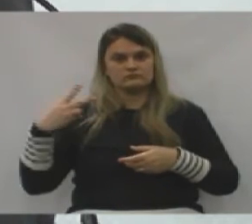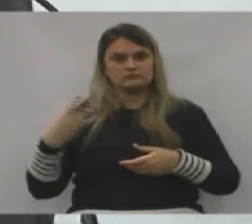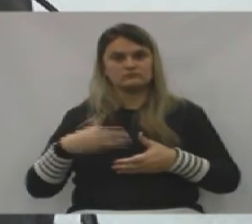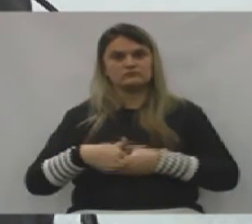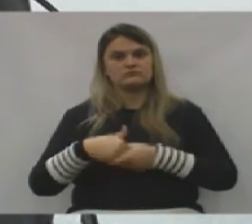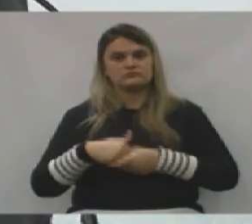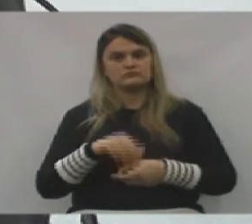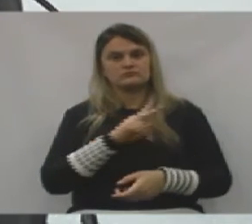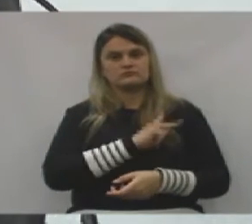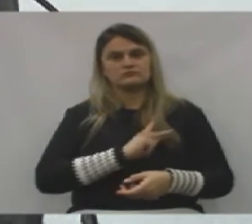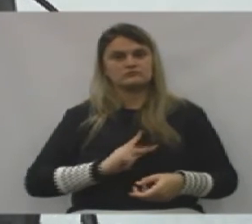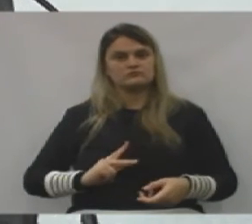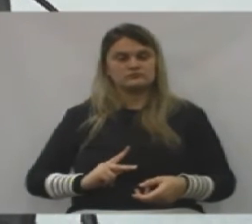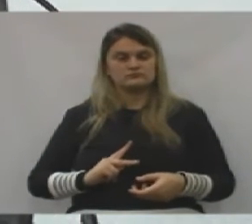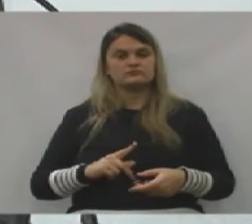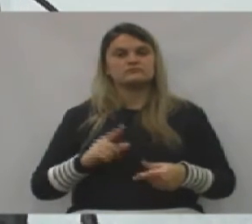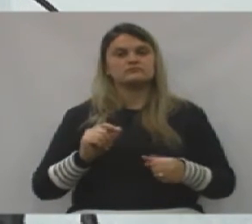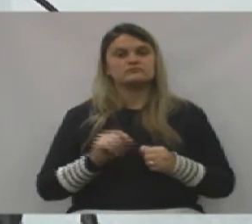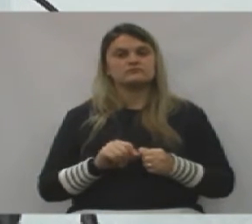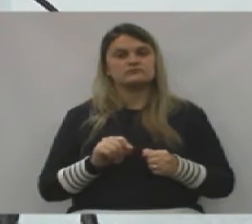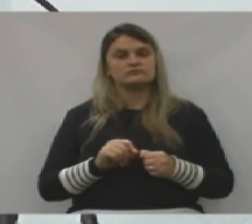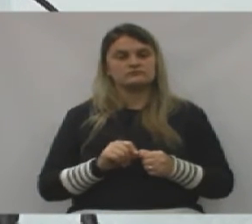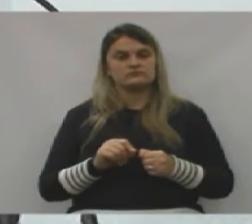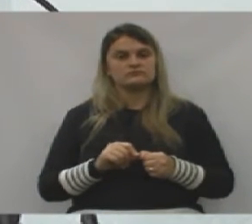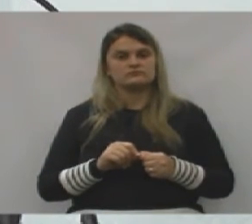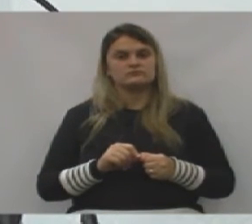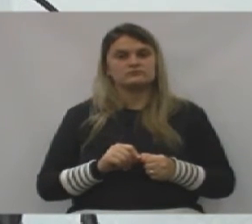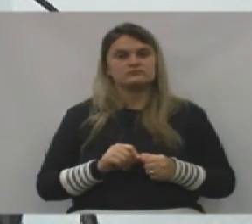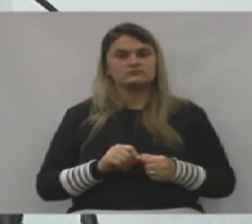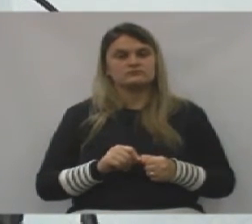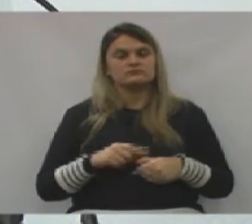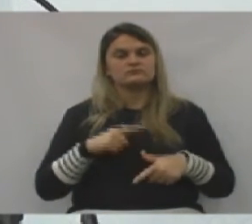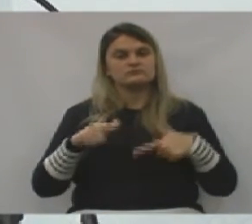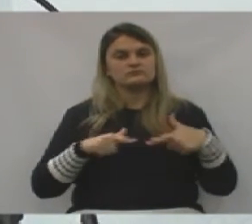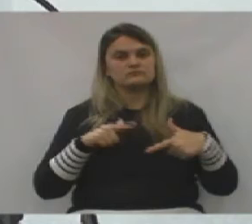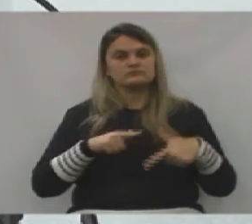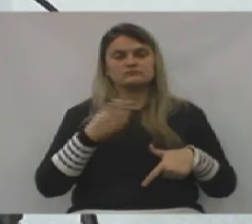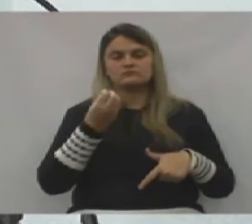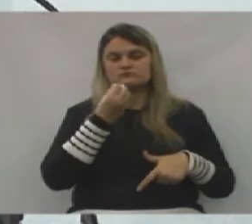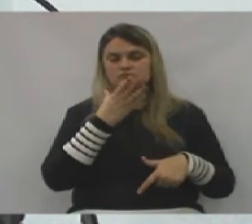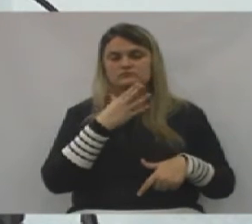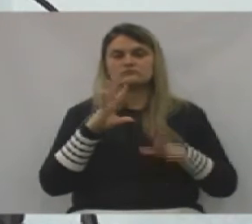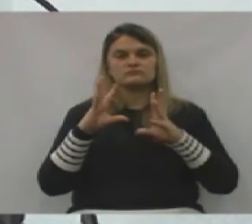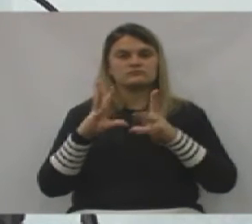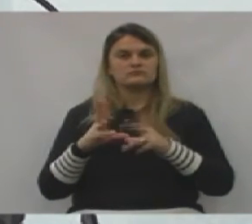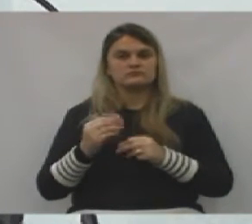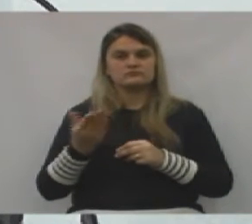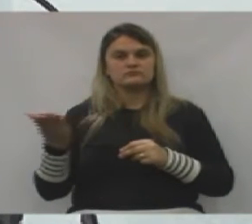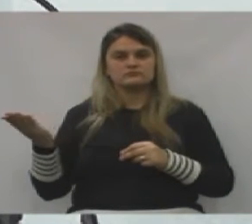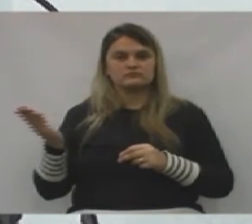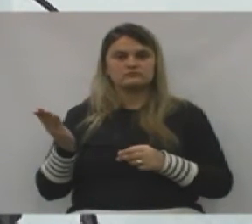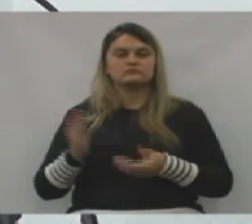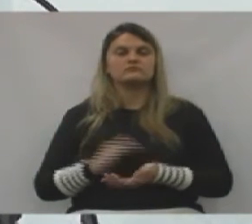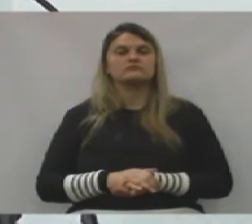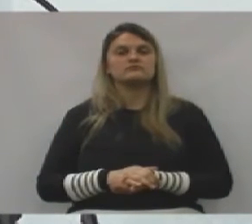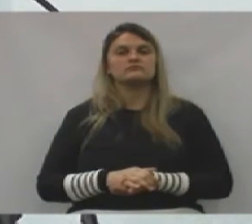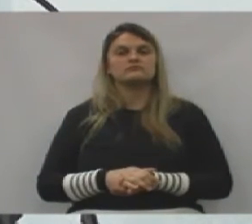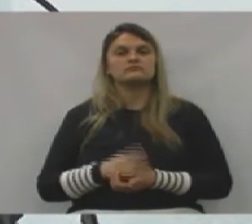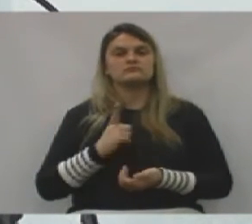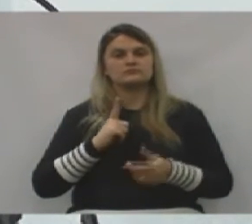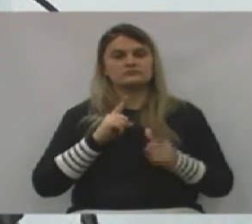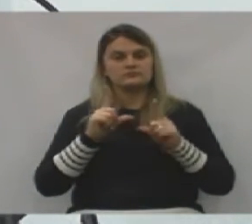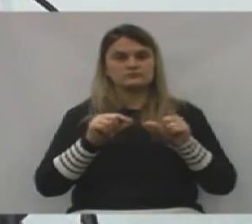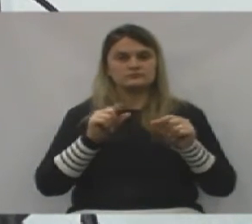parabéns, presidente, por fazer um trabalho fantástico, todos vocês, e por ter